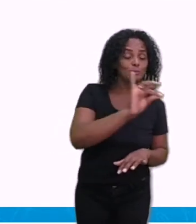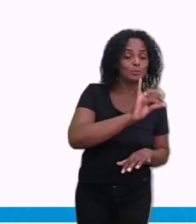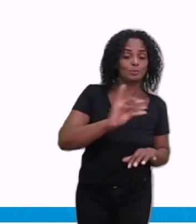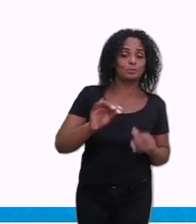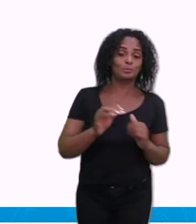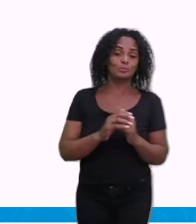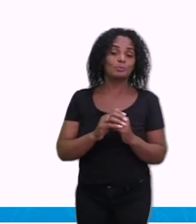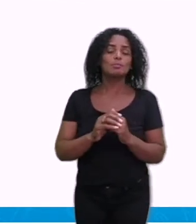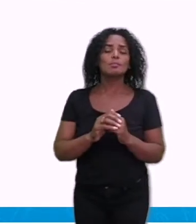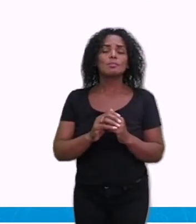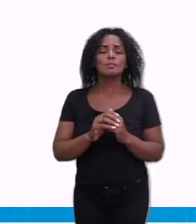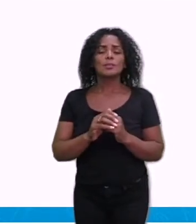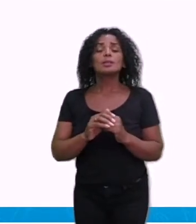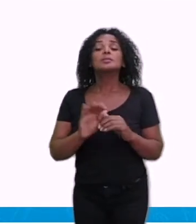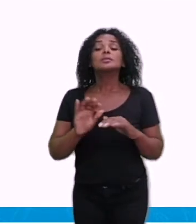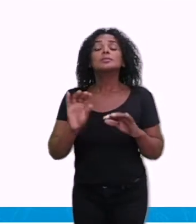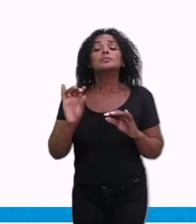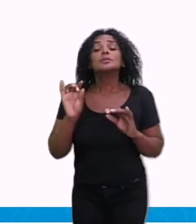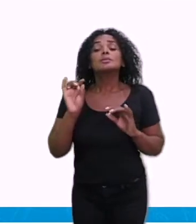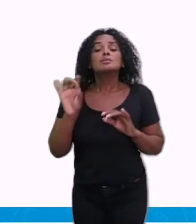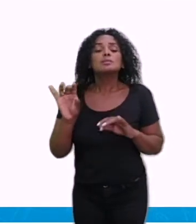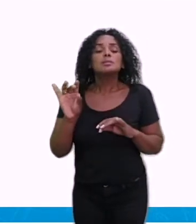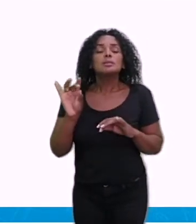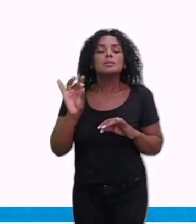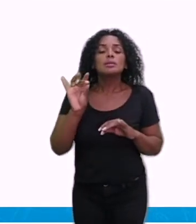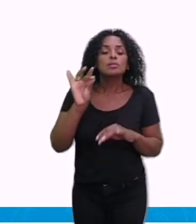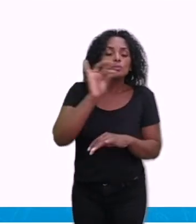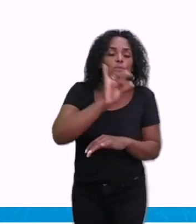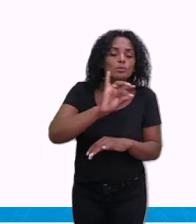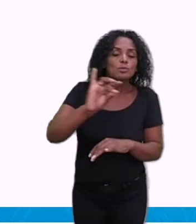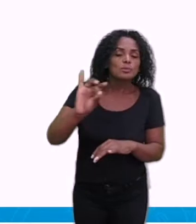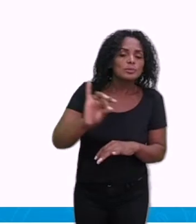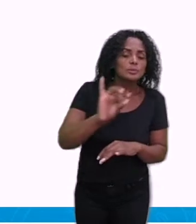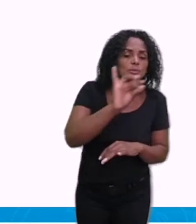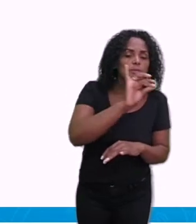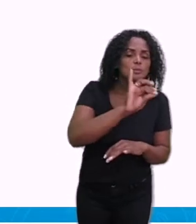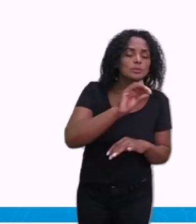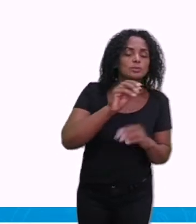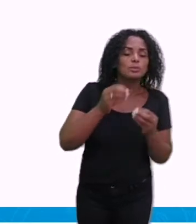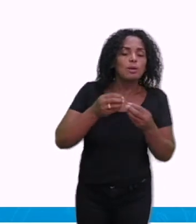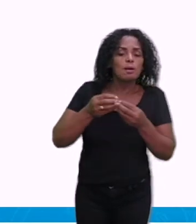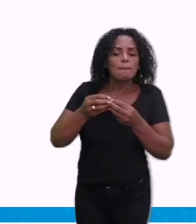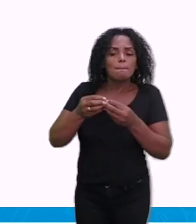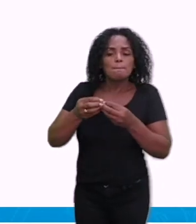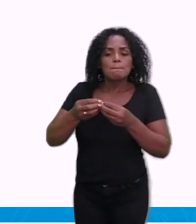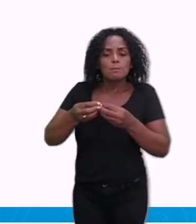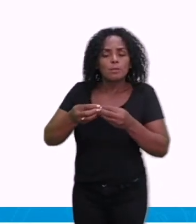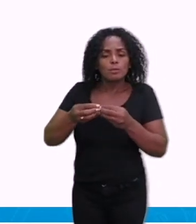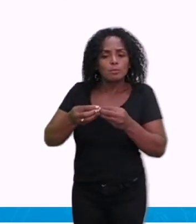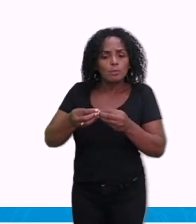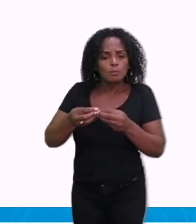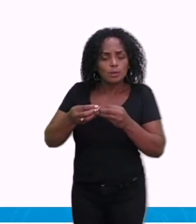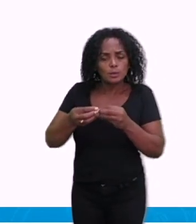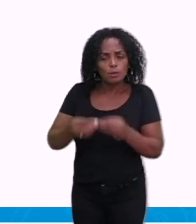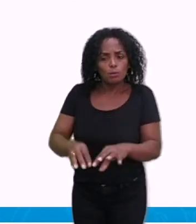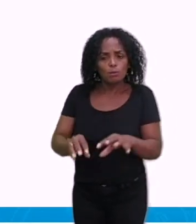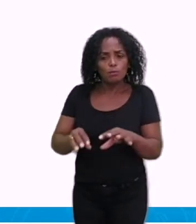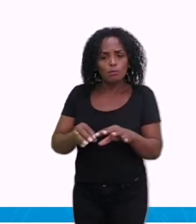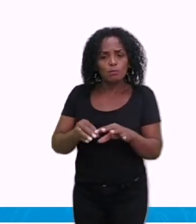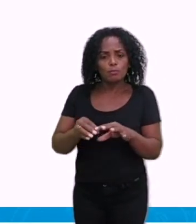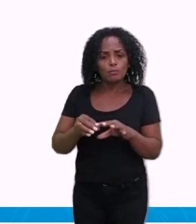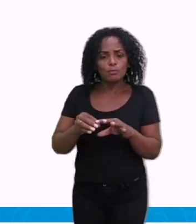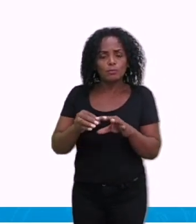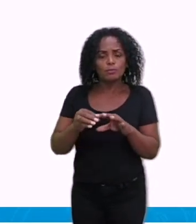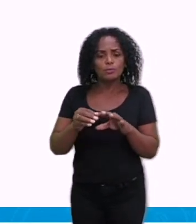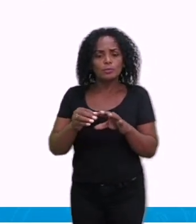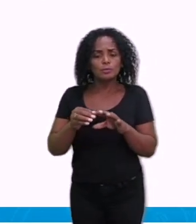mosquito coloca os ovos hoje aí na sua casa, o ano que vem, no período